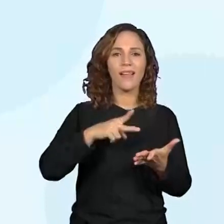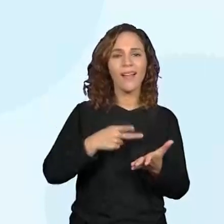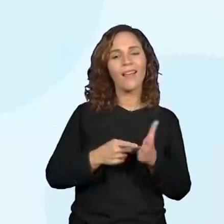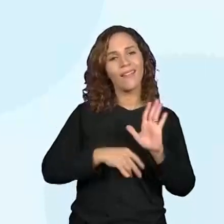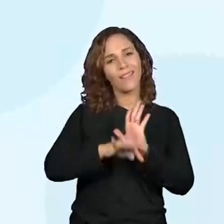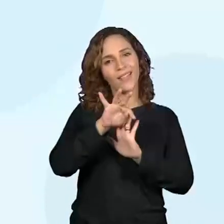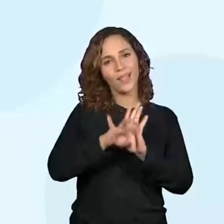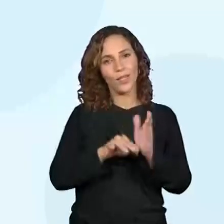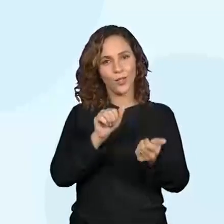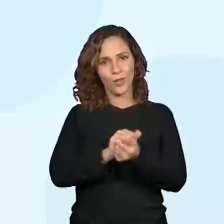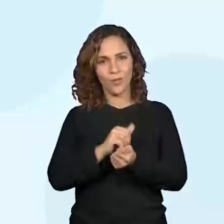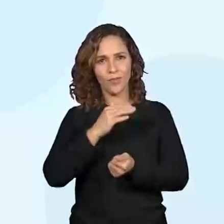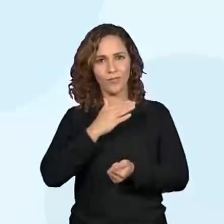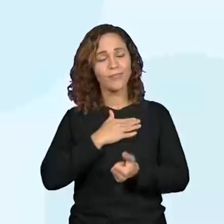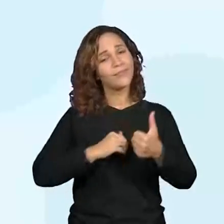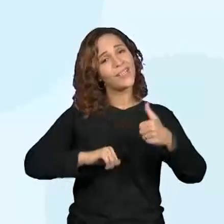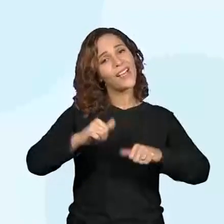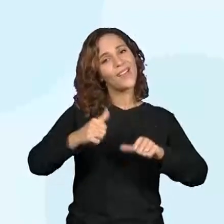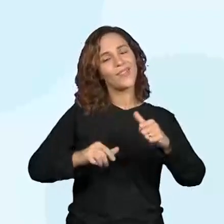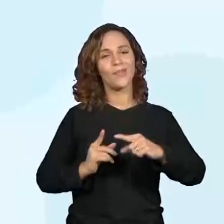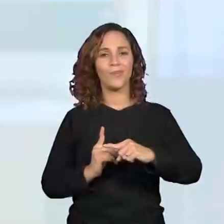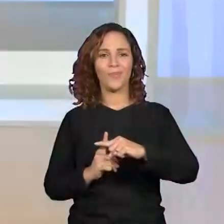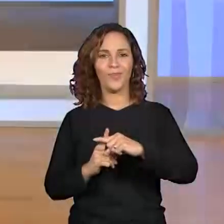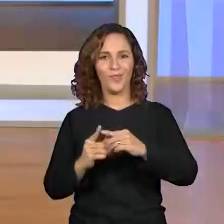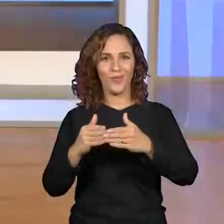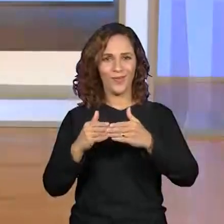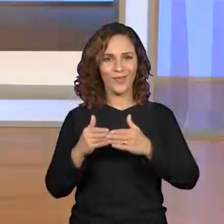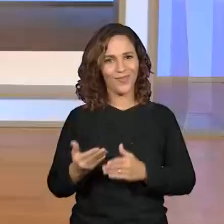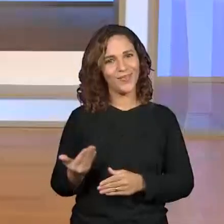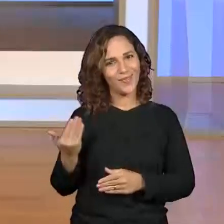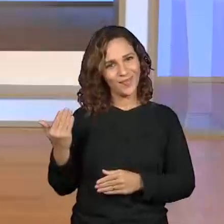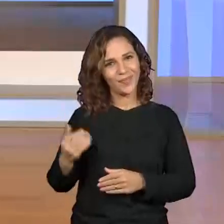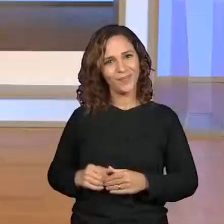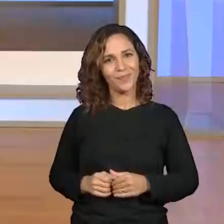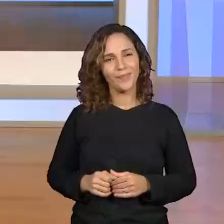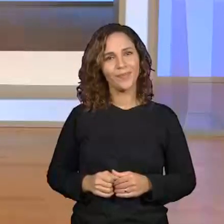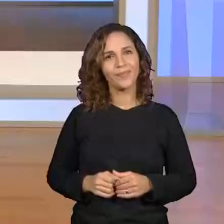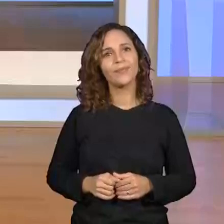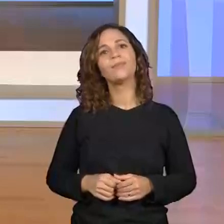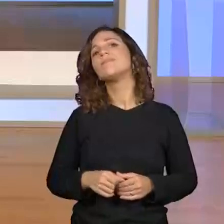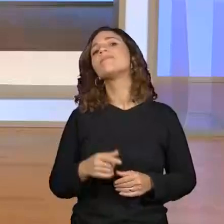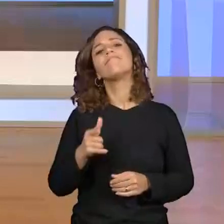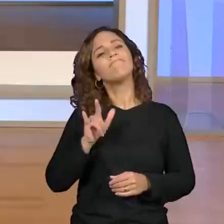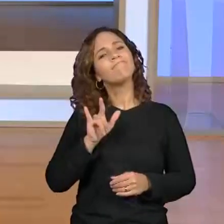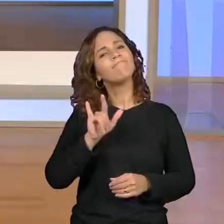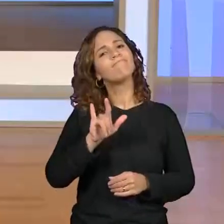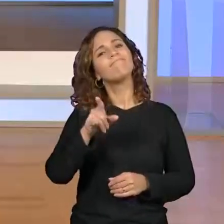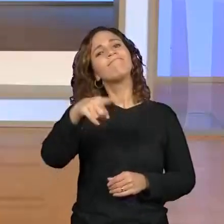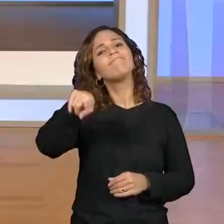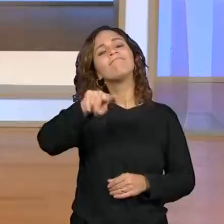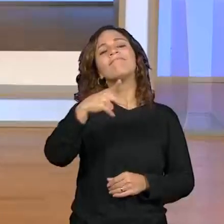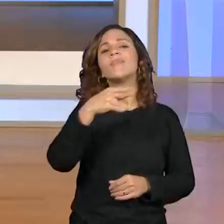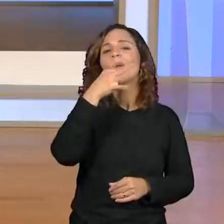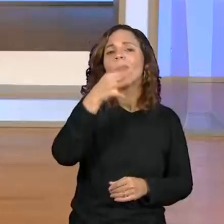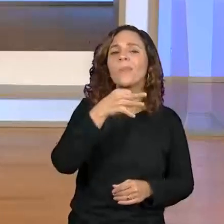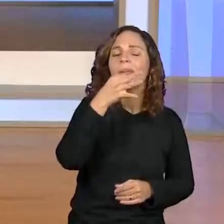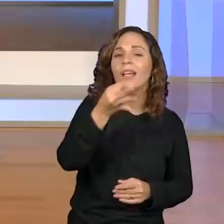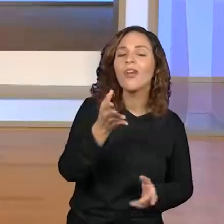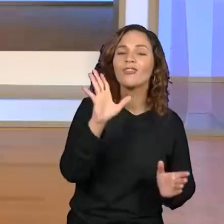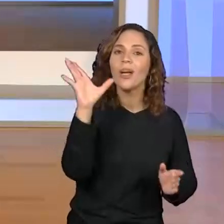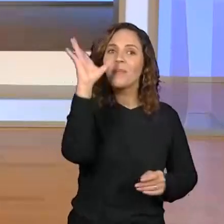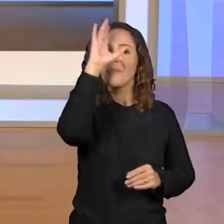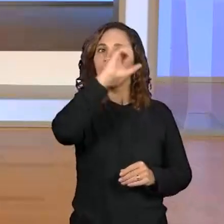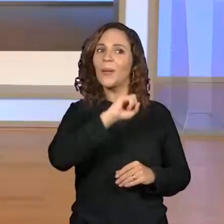com o professor, avalie aí positivamente aí a nossa aula. Vamos amar e descobrir aí o que você está sabendo aí